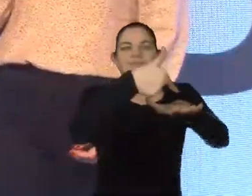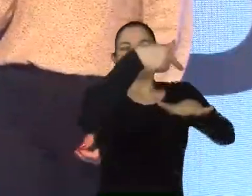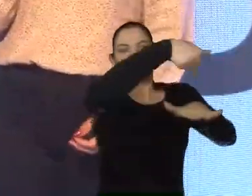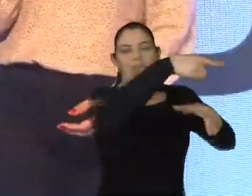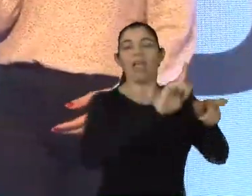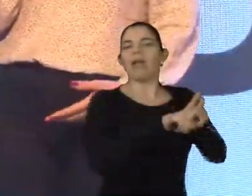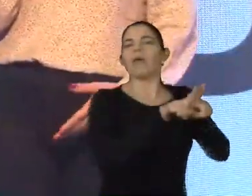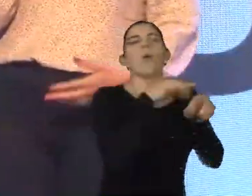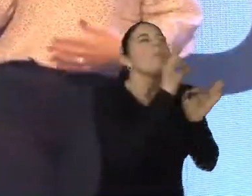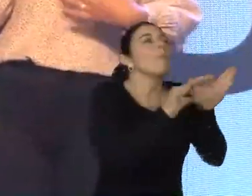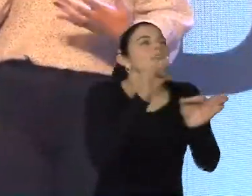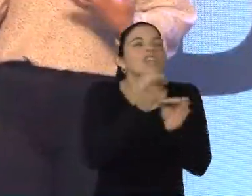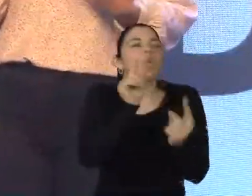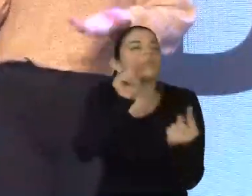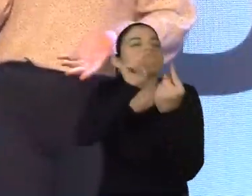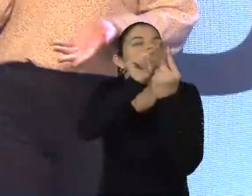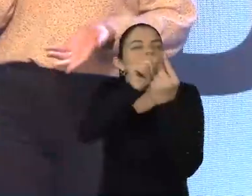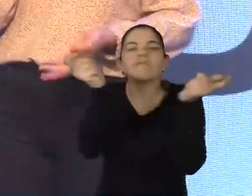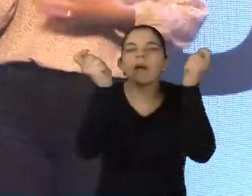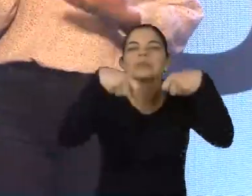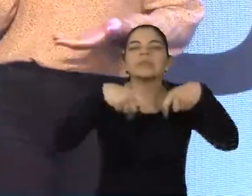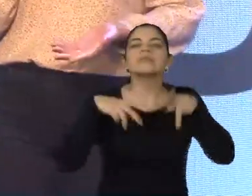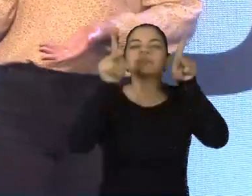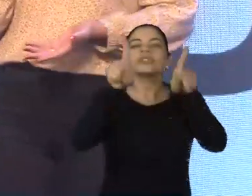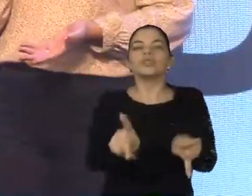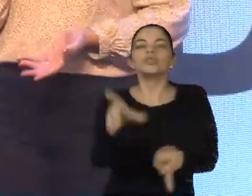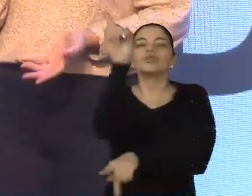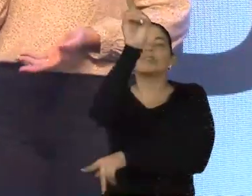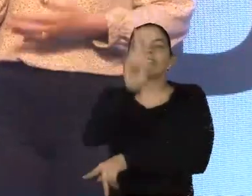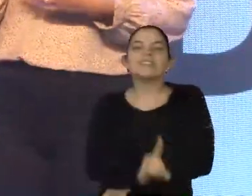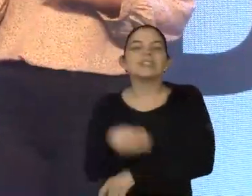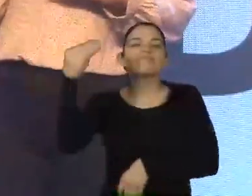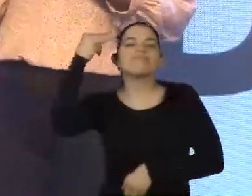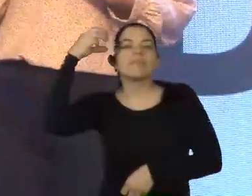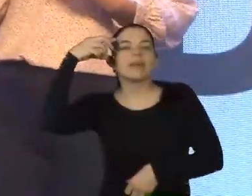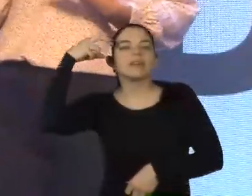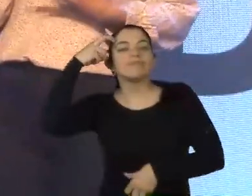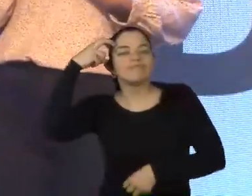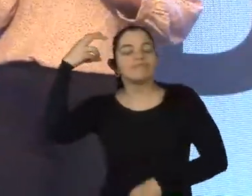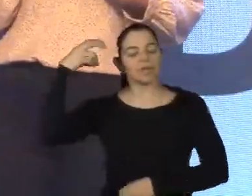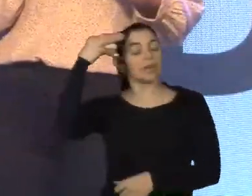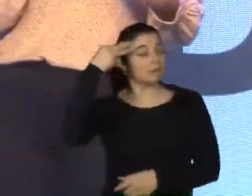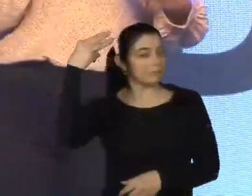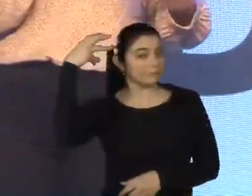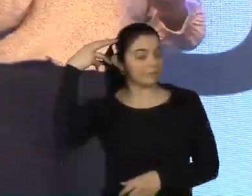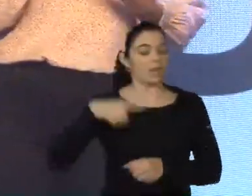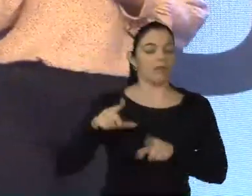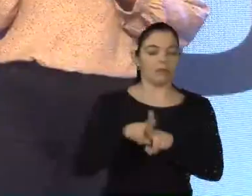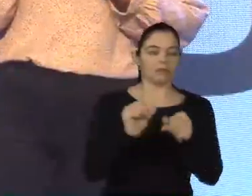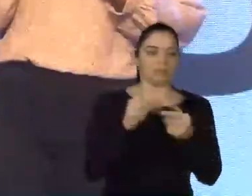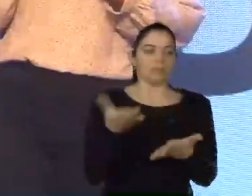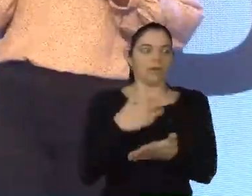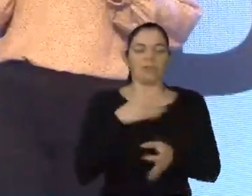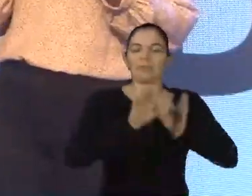É um projeto que visa a capacitação de pessoas com deficiência intelectual. Então, não é só a gente, a gente não queria um